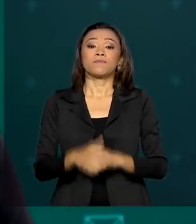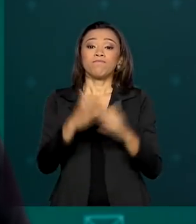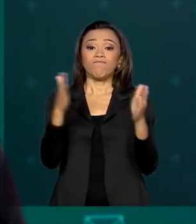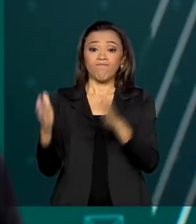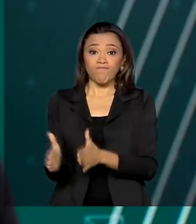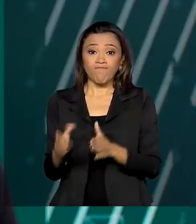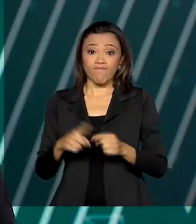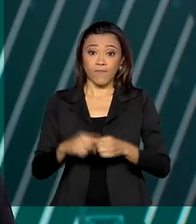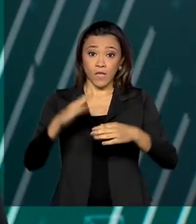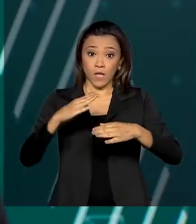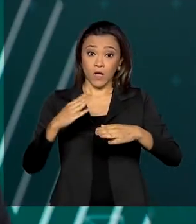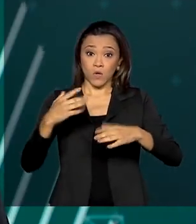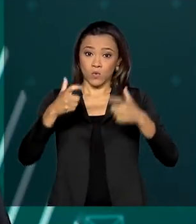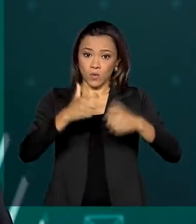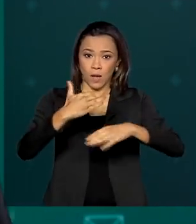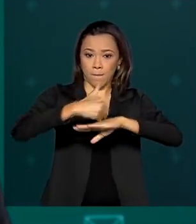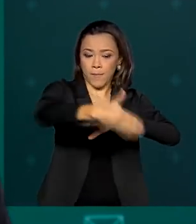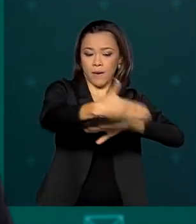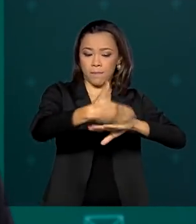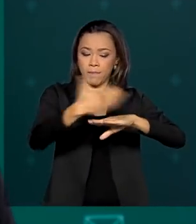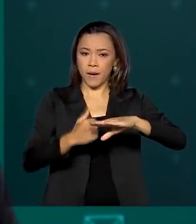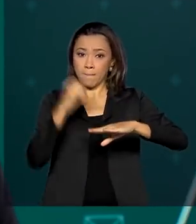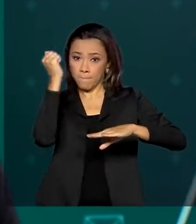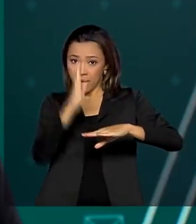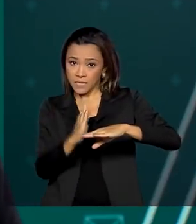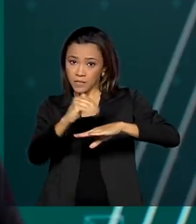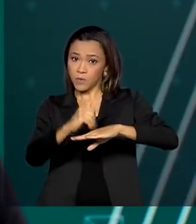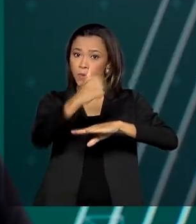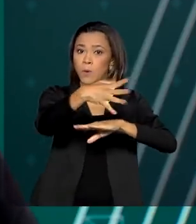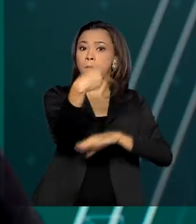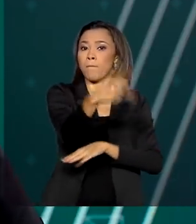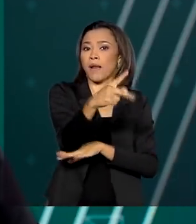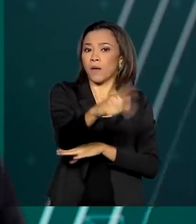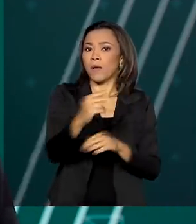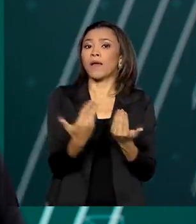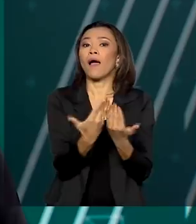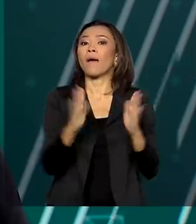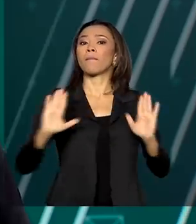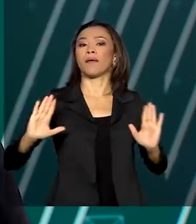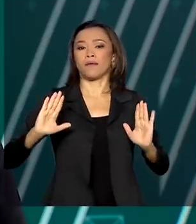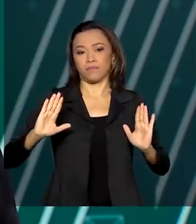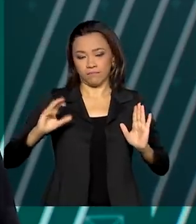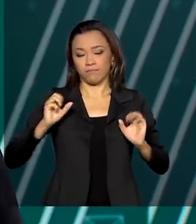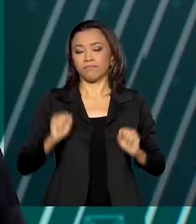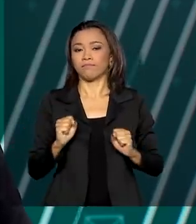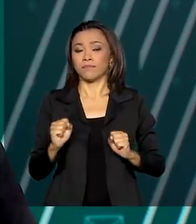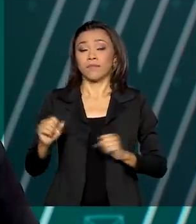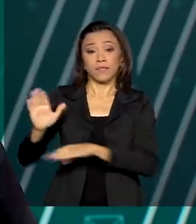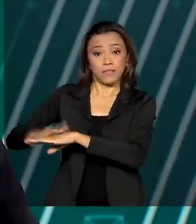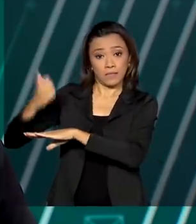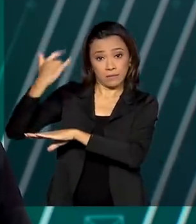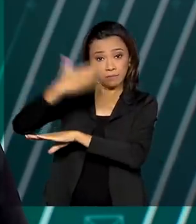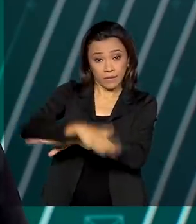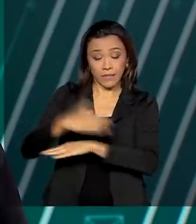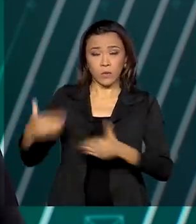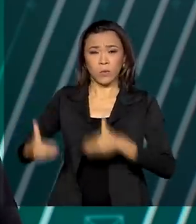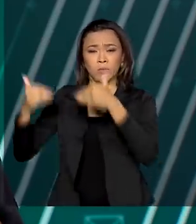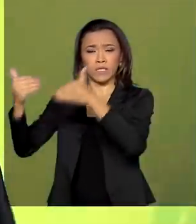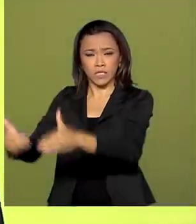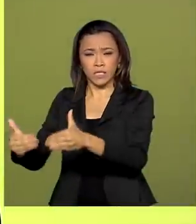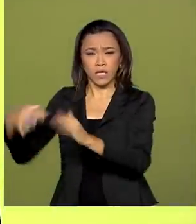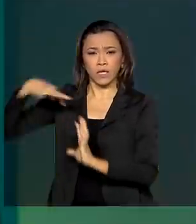postos de fronteira entre Brasil e Paraguai estão reabertos a partir de hoje. De acordo com o Ministério das Relações Exteriores,